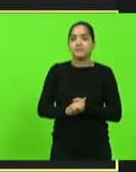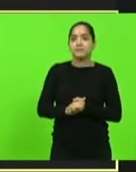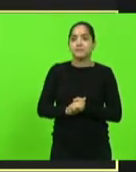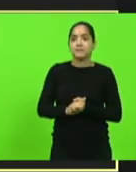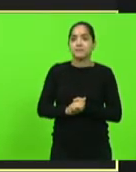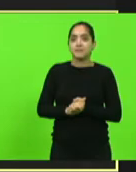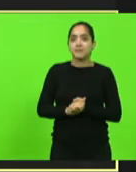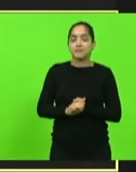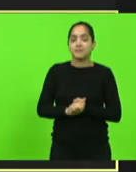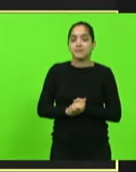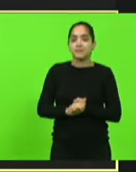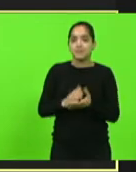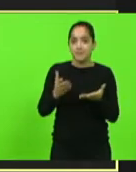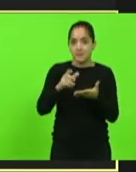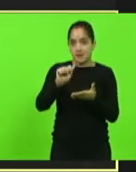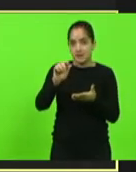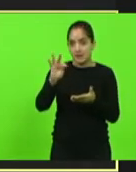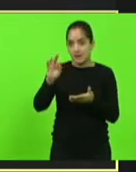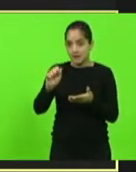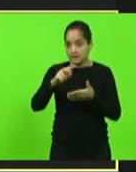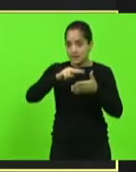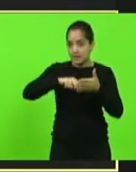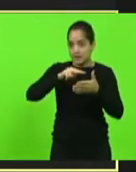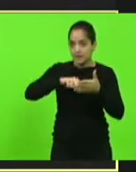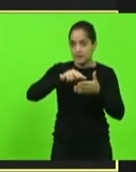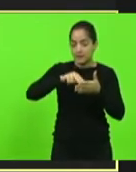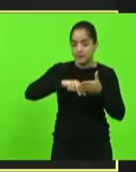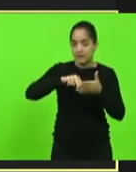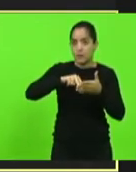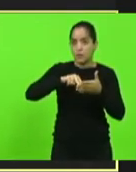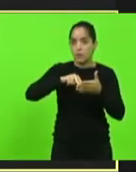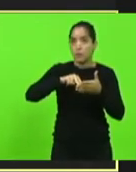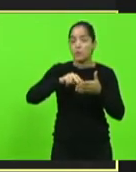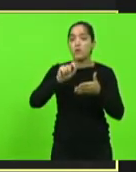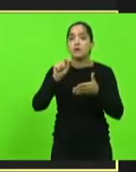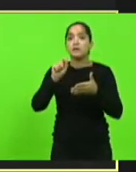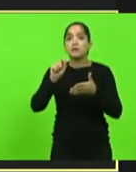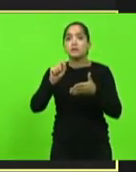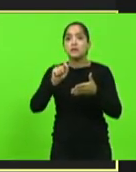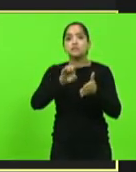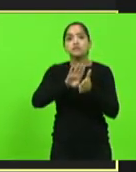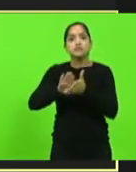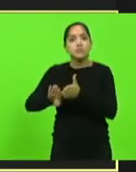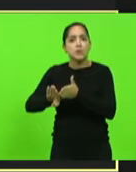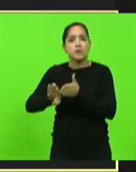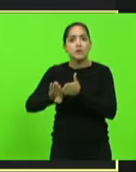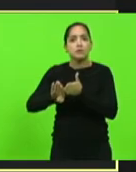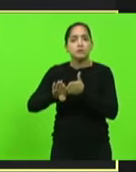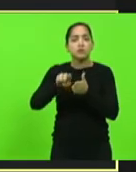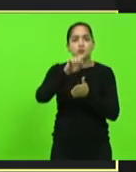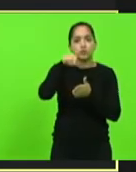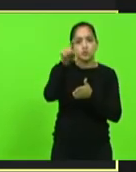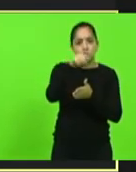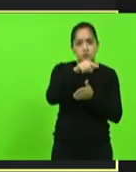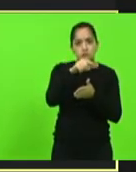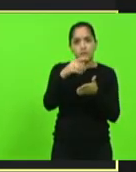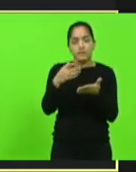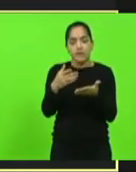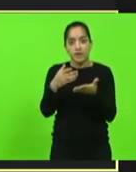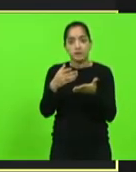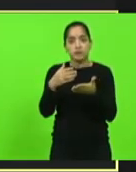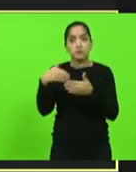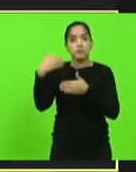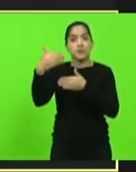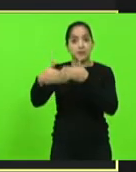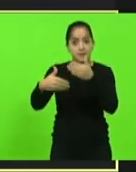na primeira ata, a deputada Marlene leu que deixaram de ser aprovados os vetos para constar na próxima